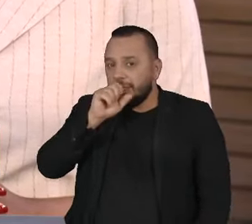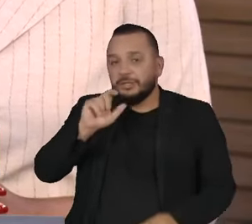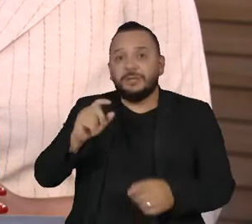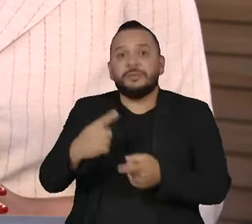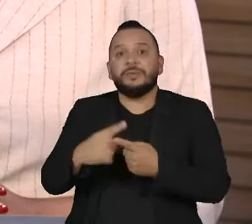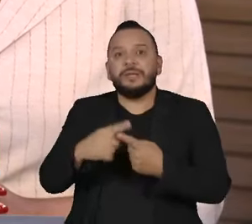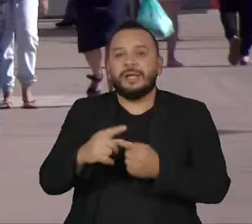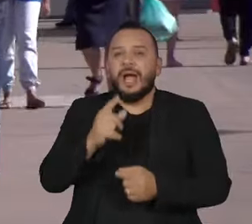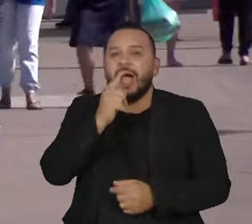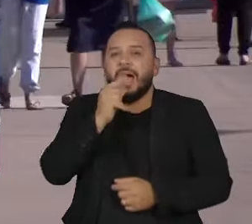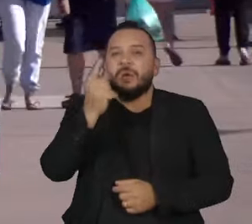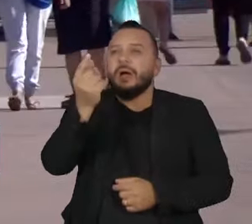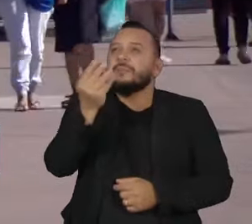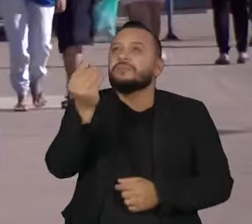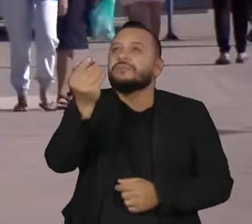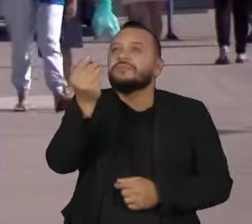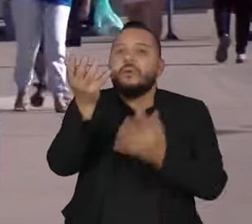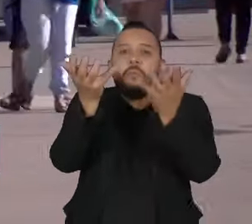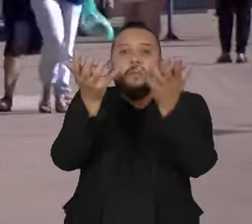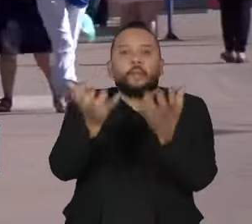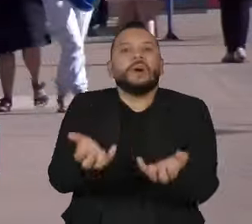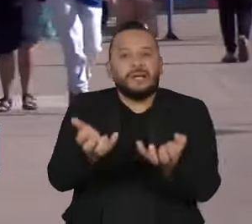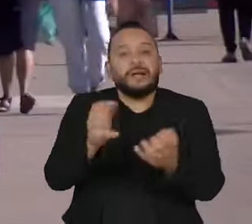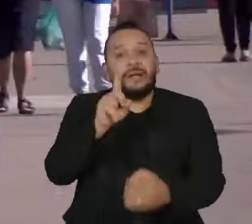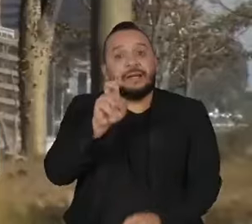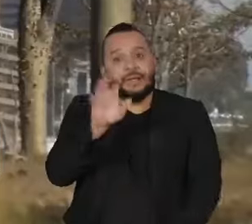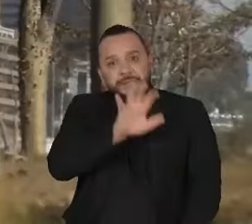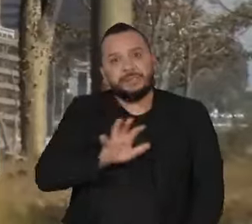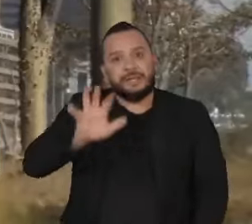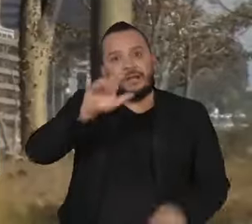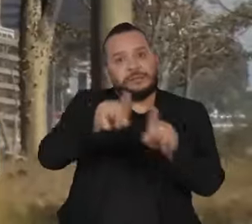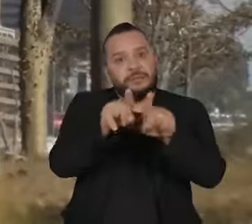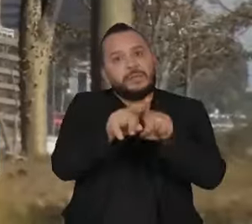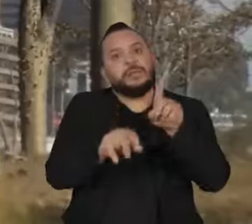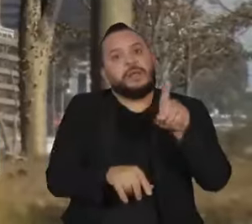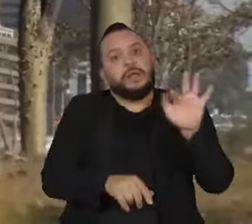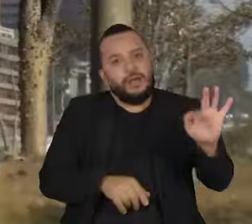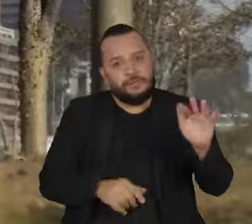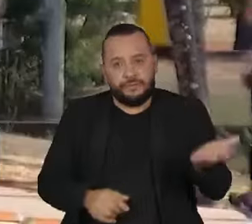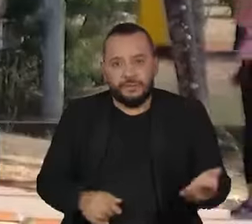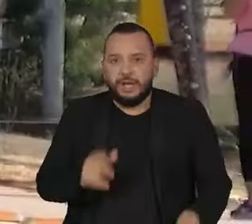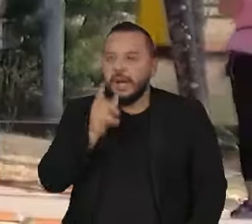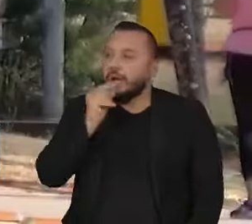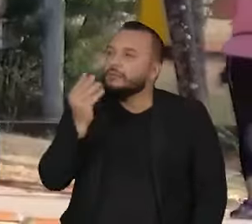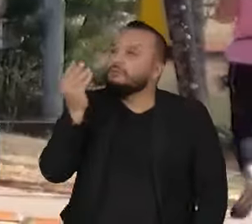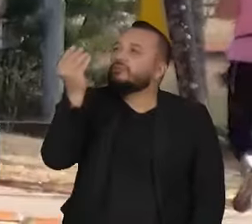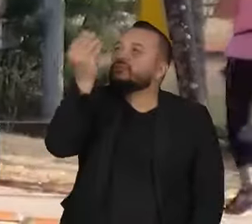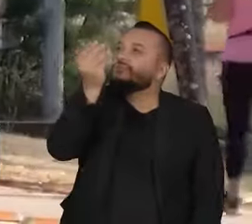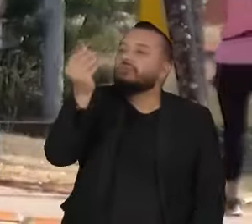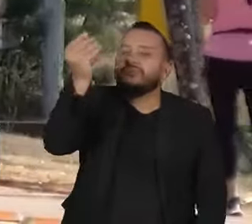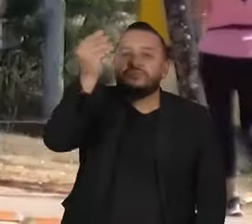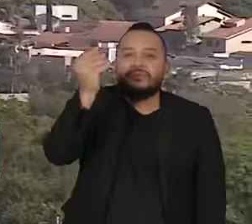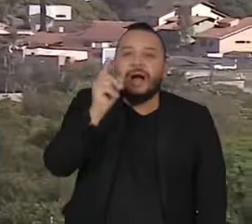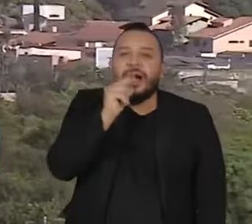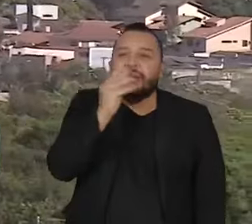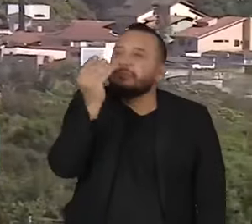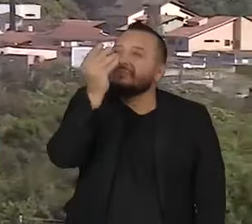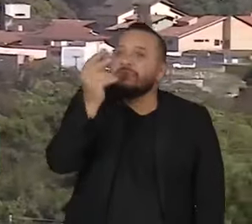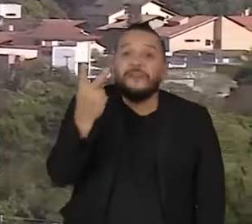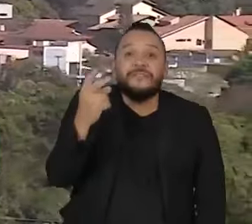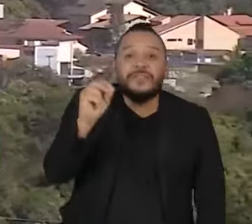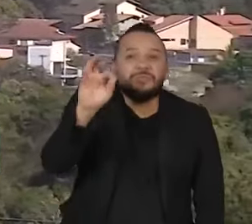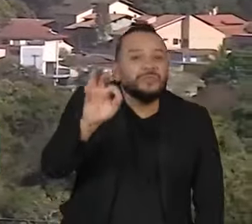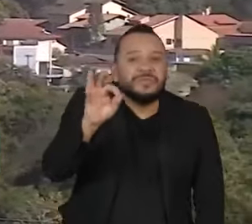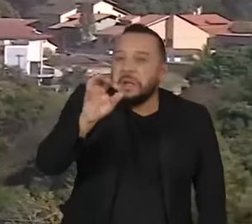Distrito Federal. Segundo o IMET, o alerta indica que a umidade do ar não vai passar de 20%, bem longe dos